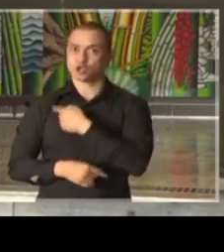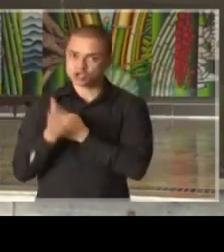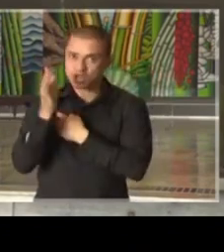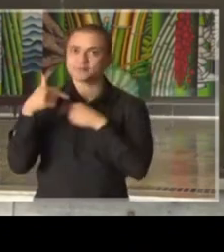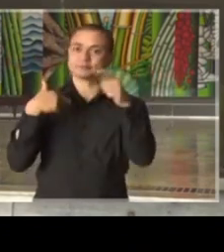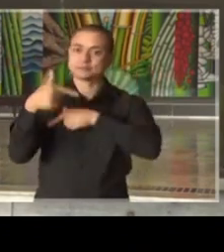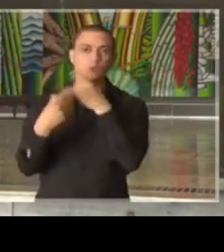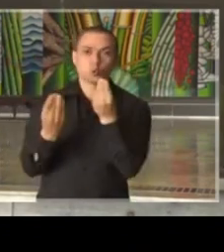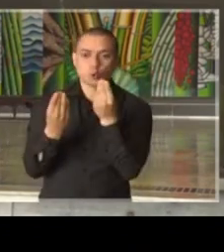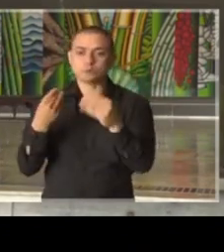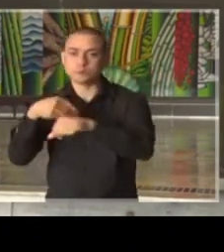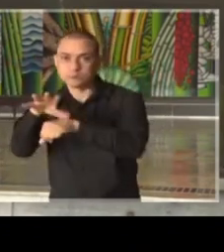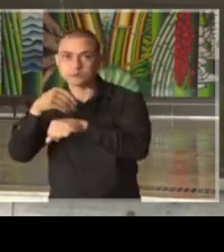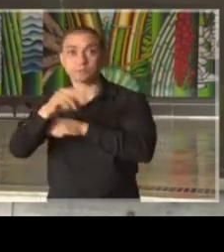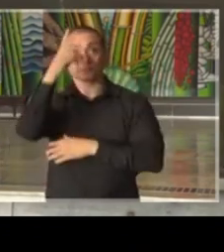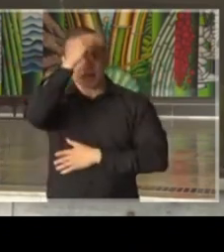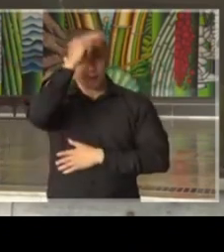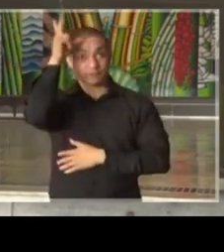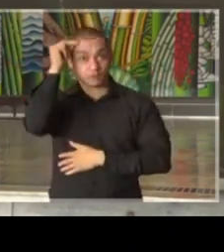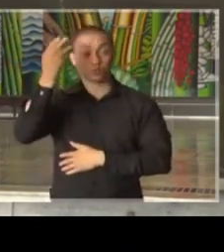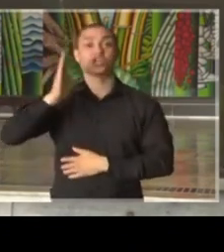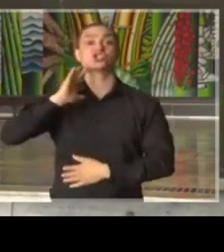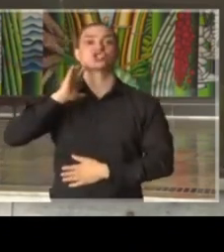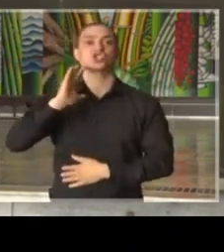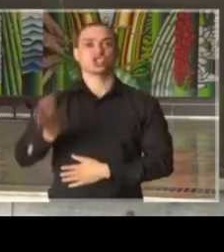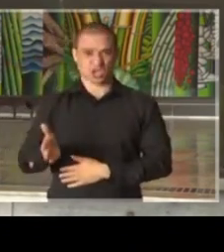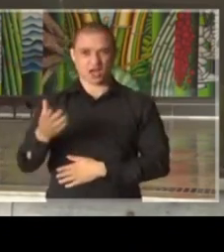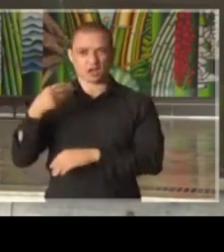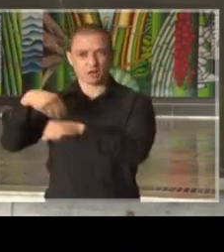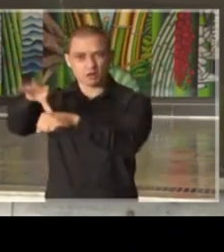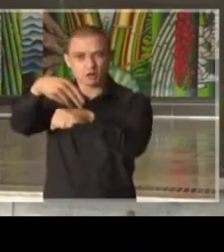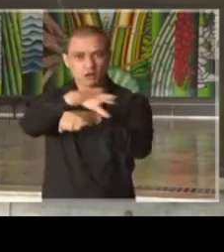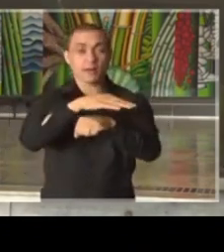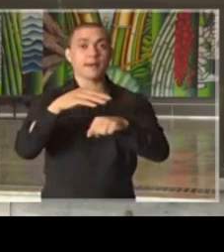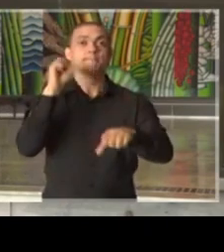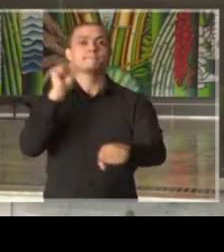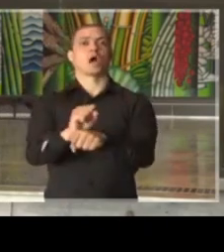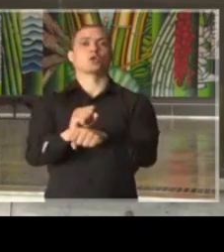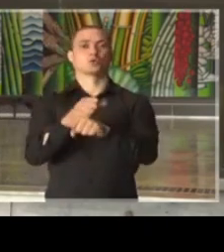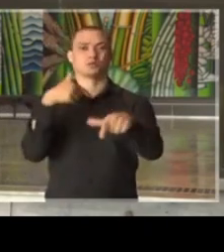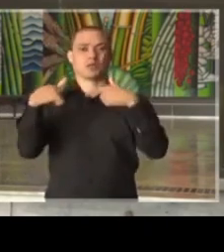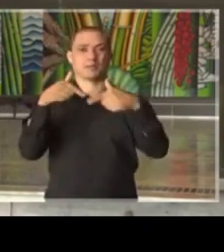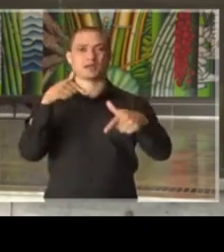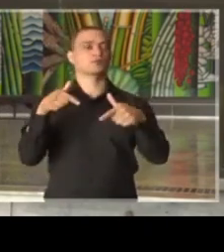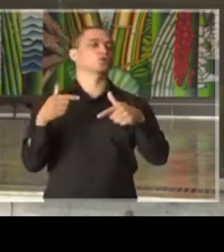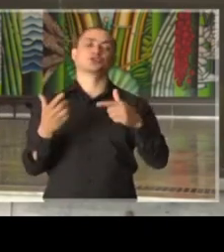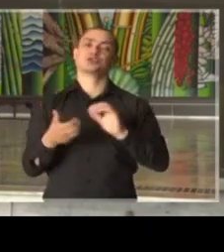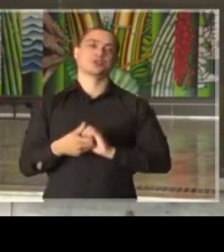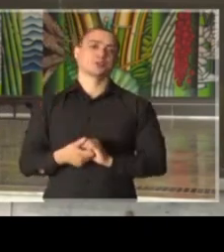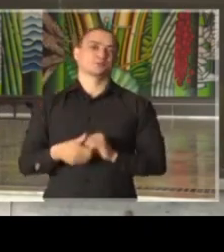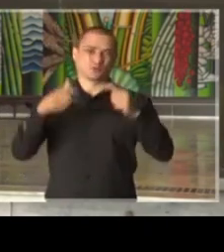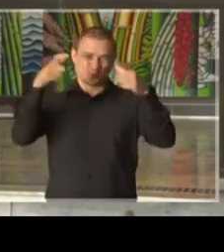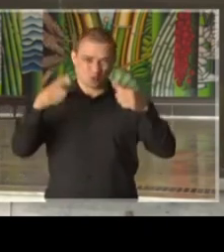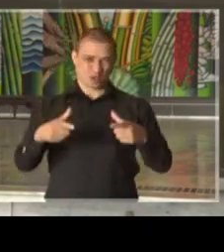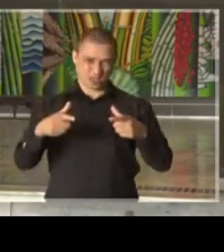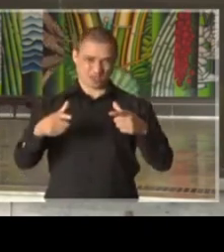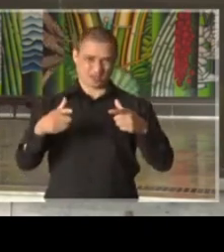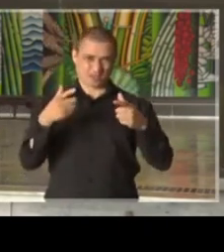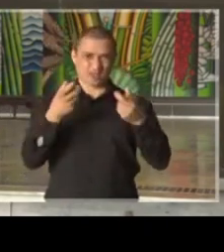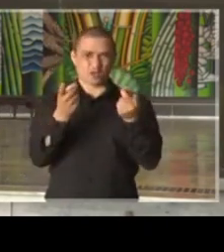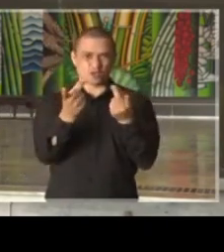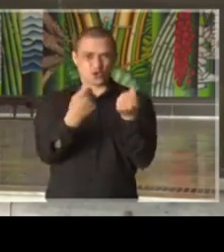algum tempo, a prefeitura já tinha limitado o funcionamento de estabelecimentos comerciais